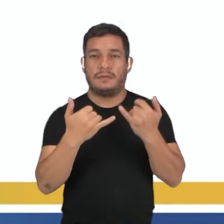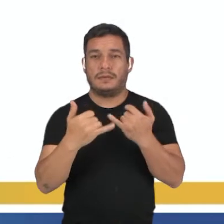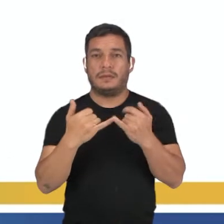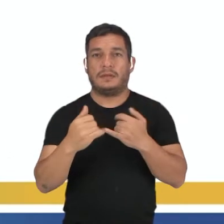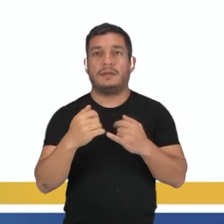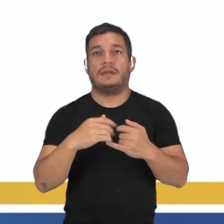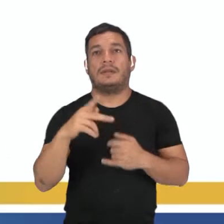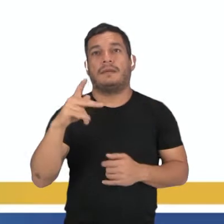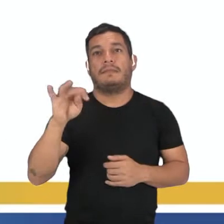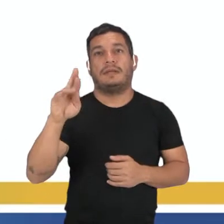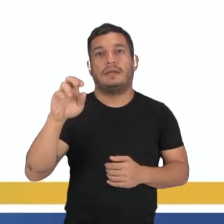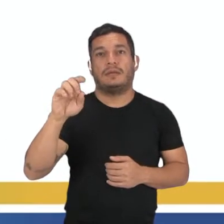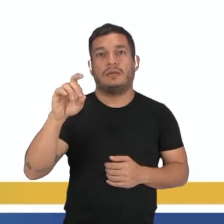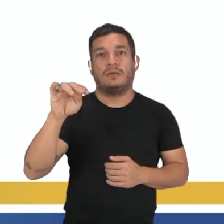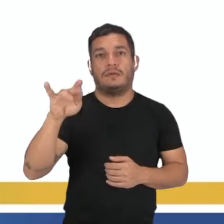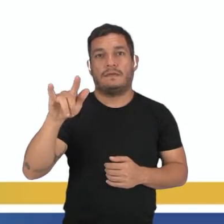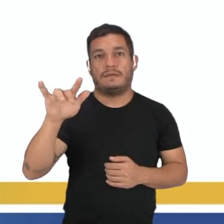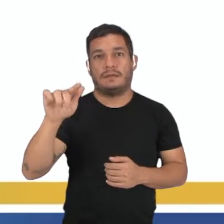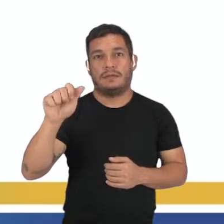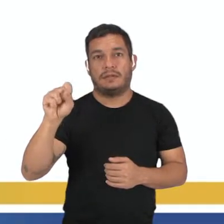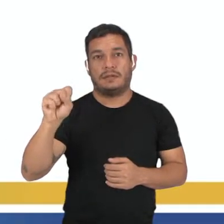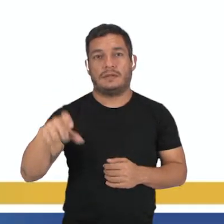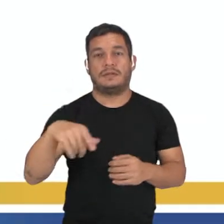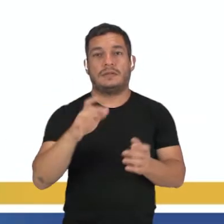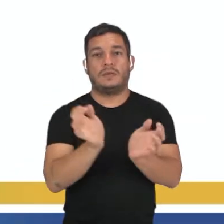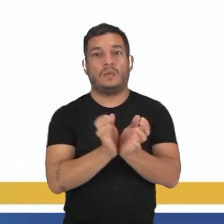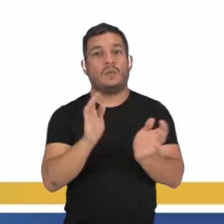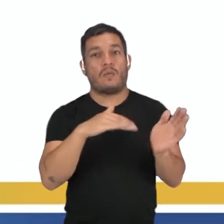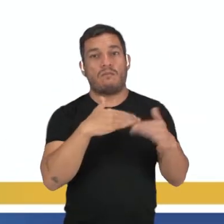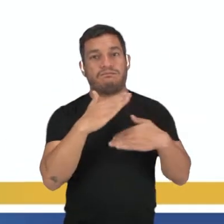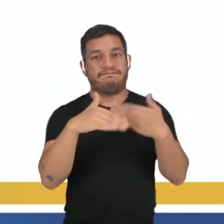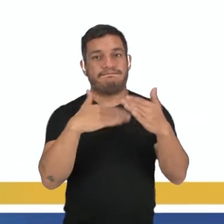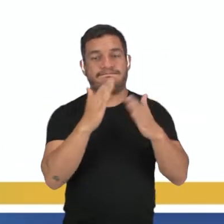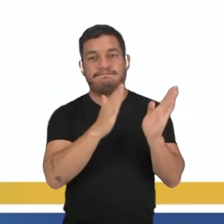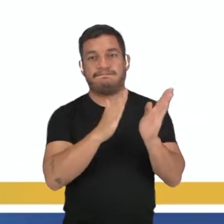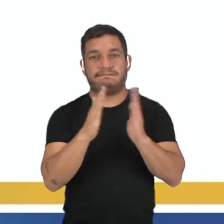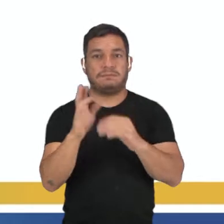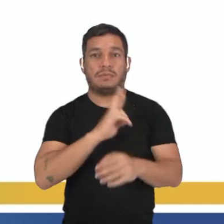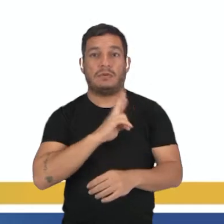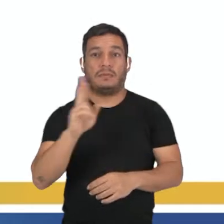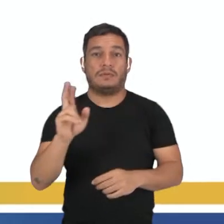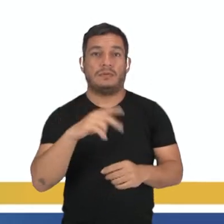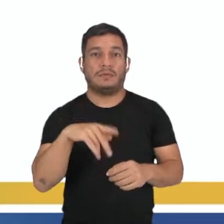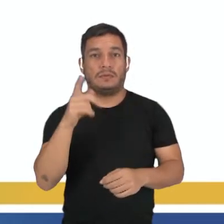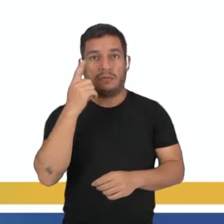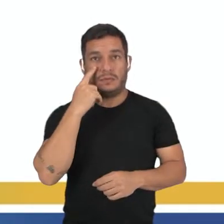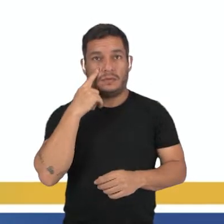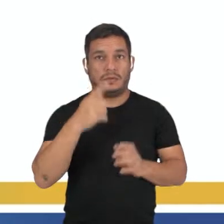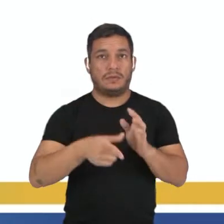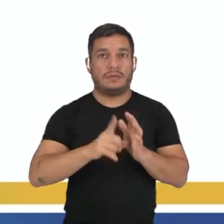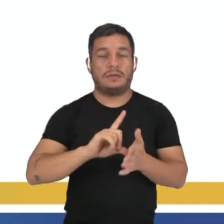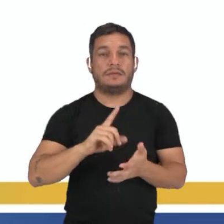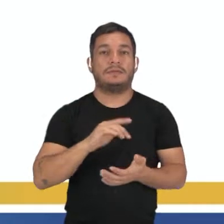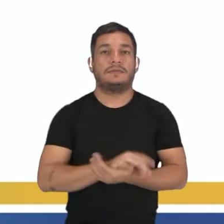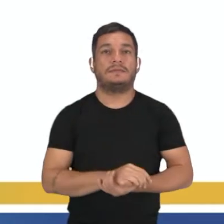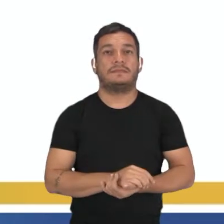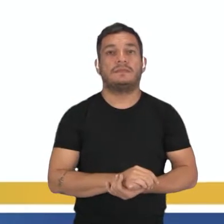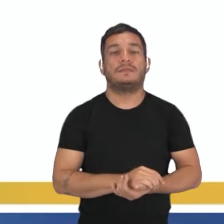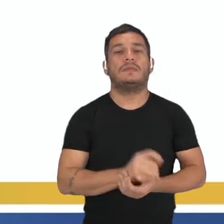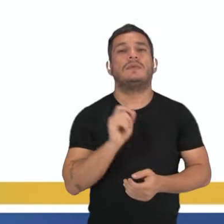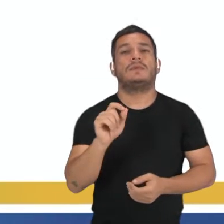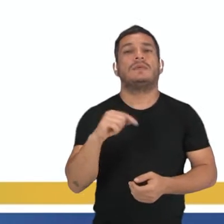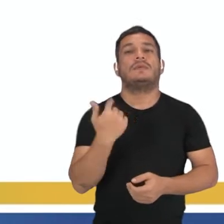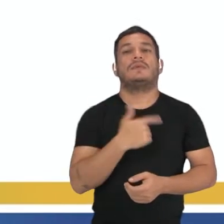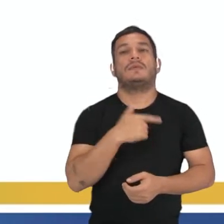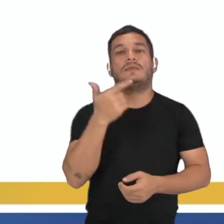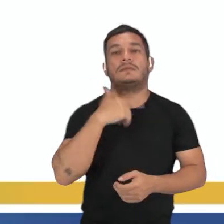pteridófitas heterosporadas, principalmente com o ciclo da celaginela, que era um representante que a gente viu anteriormente. Então o que a